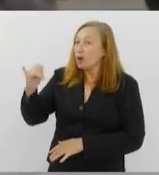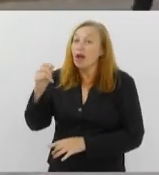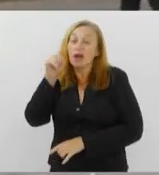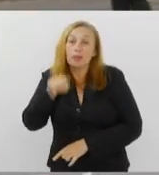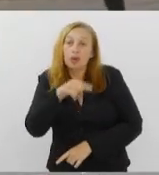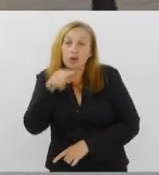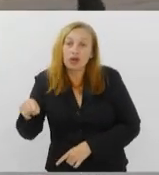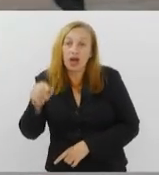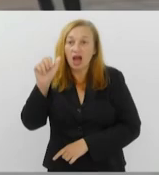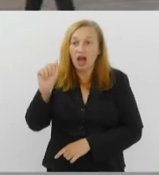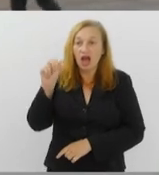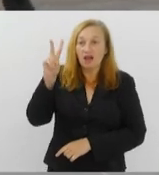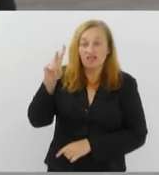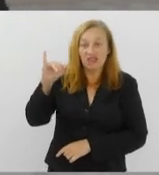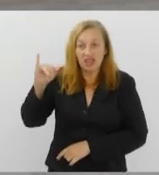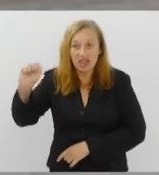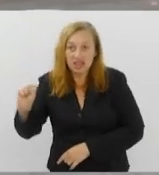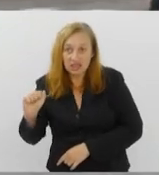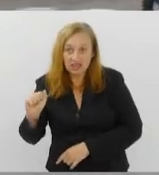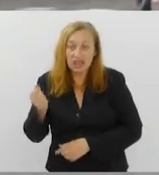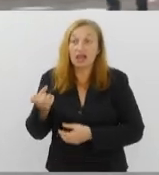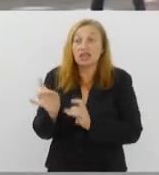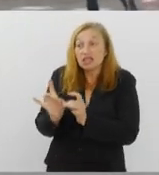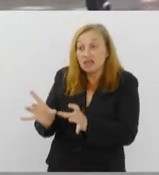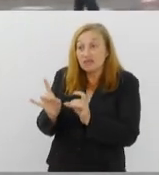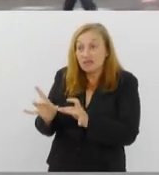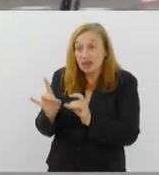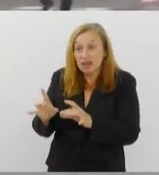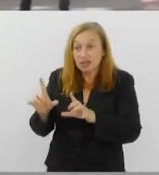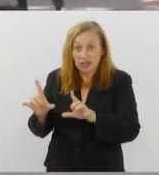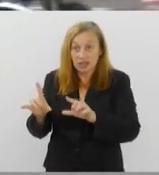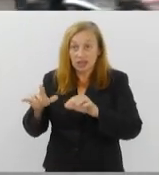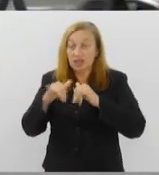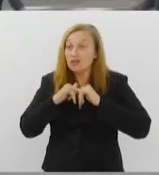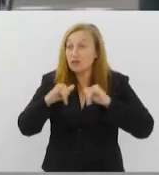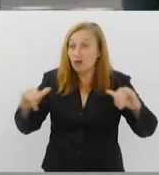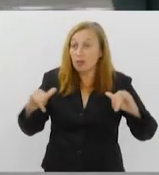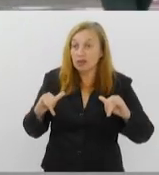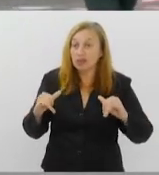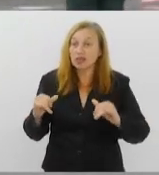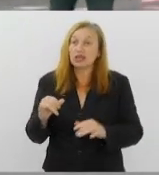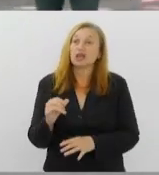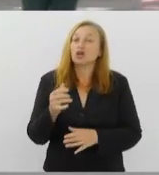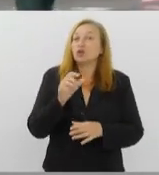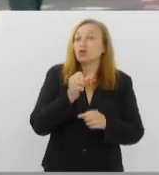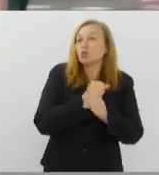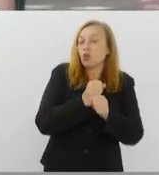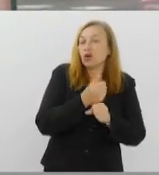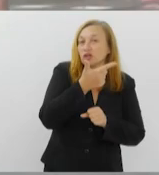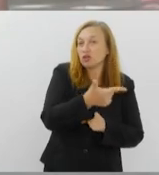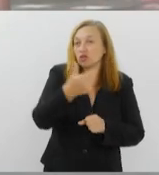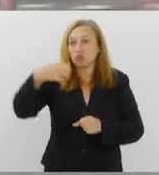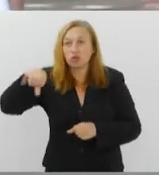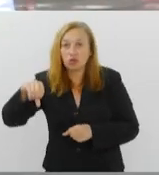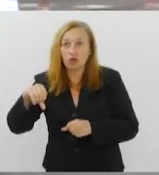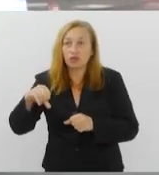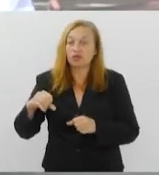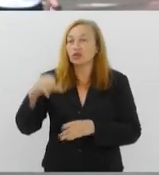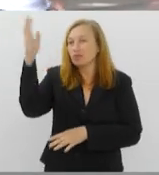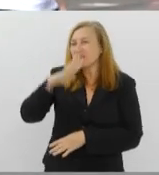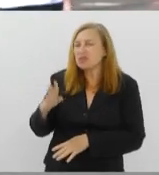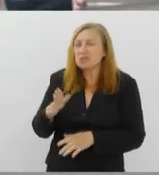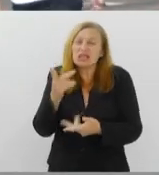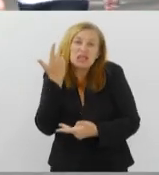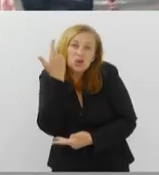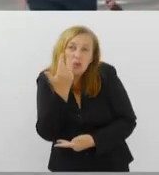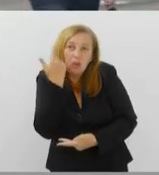Anvisa. distribuição, comercialização e a propaganda do cigarro eletrônico é proibida desde 2009 no Brasil. Mas é muito comum a gente encontrar